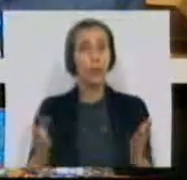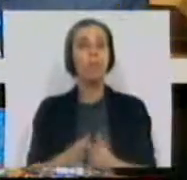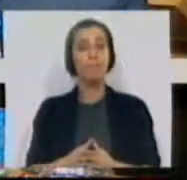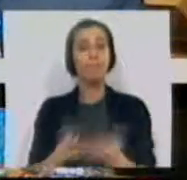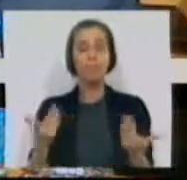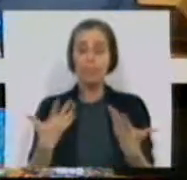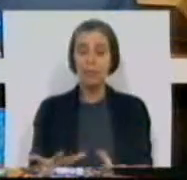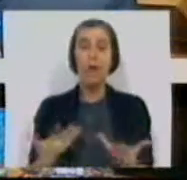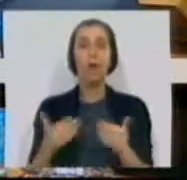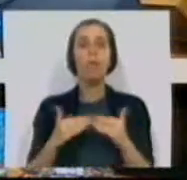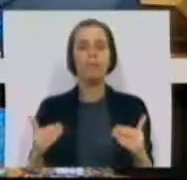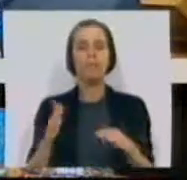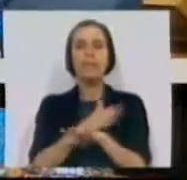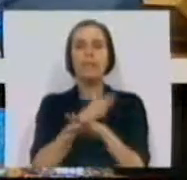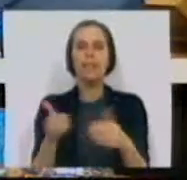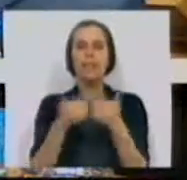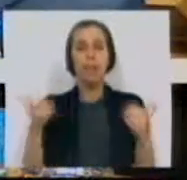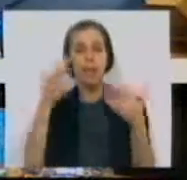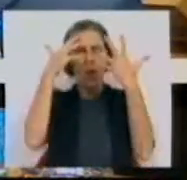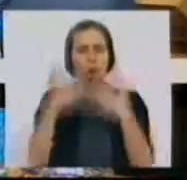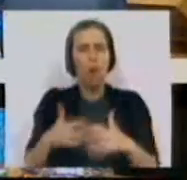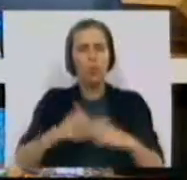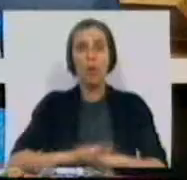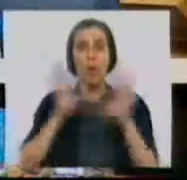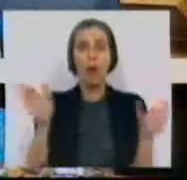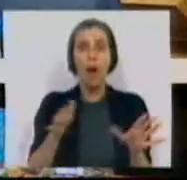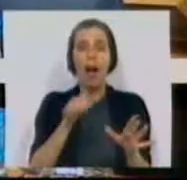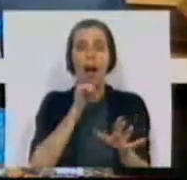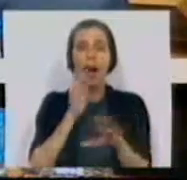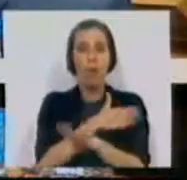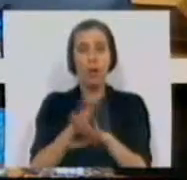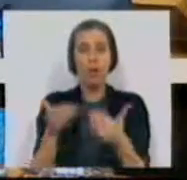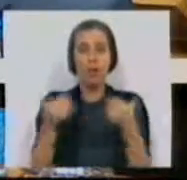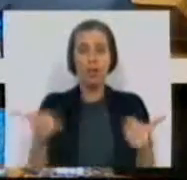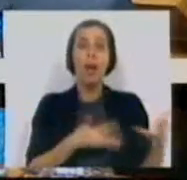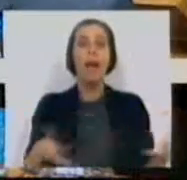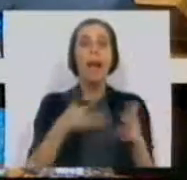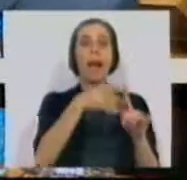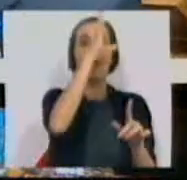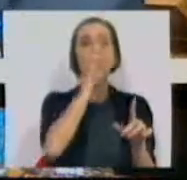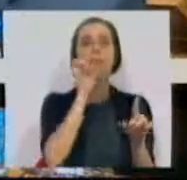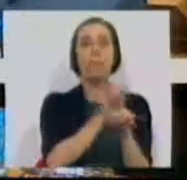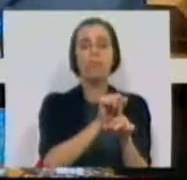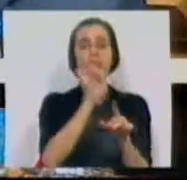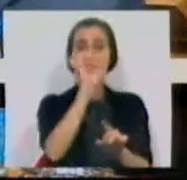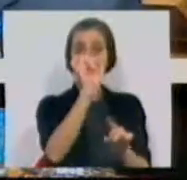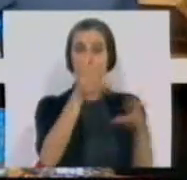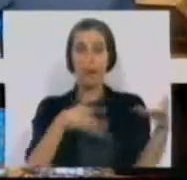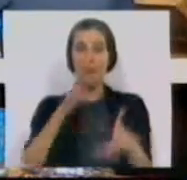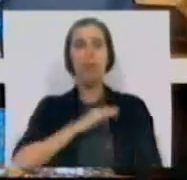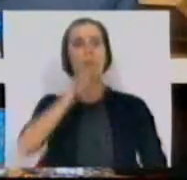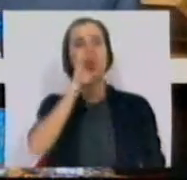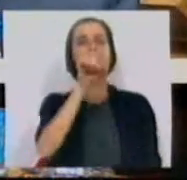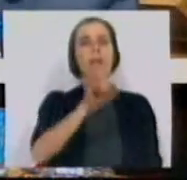Chegámos ao momento da separação inequívoca das águas. O caminho deste Governo, o seu caminho, Sr.